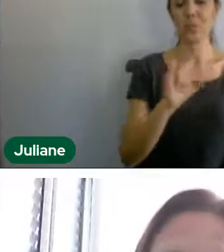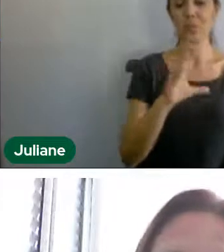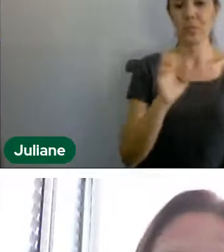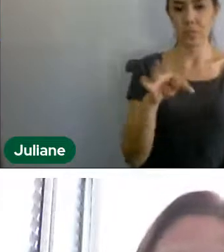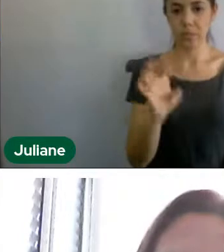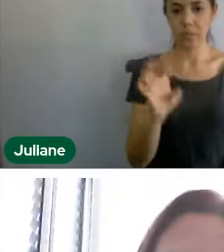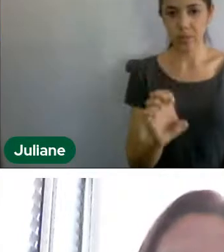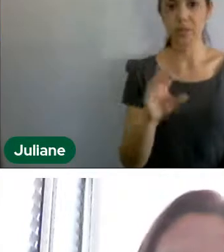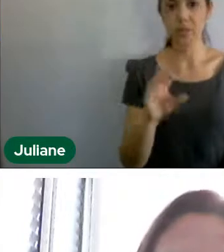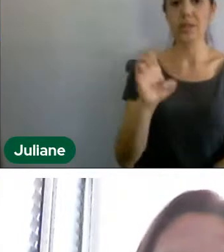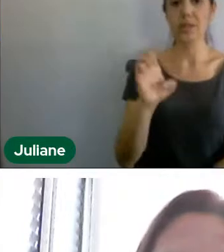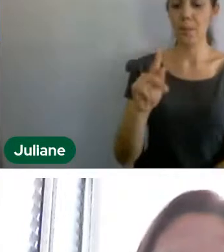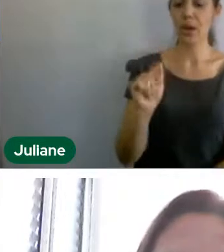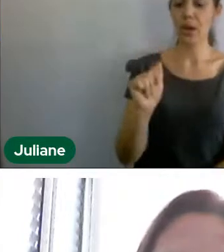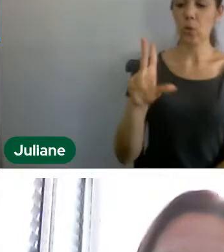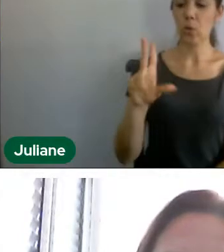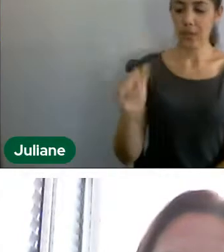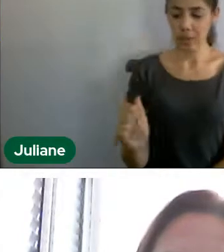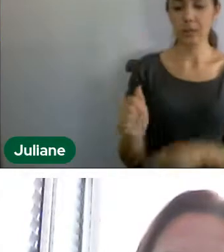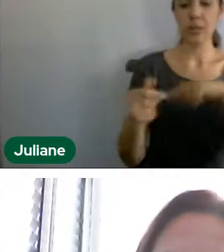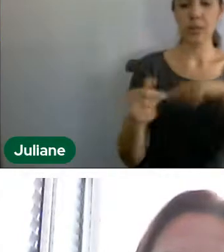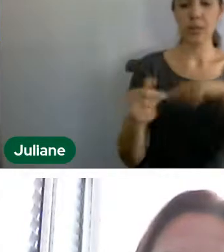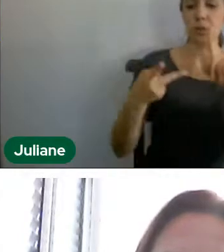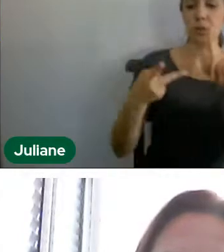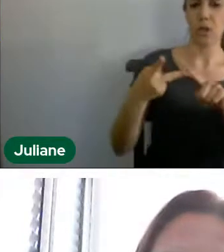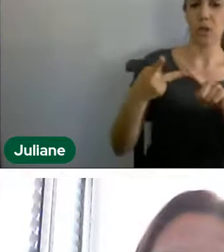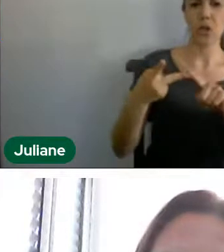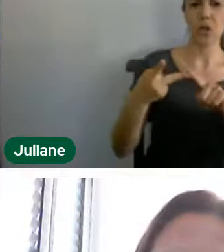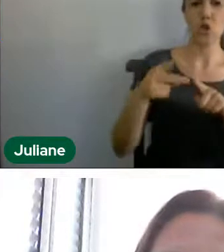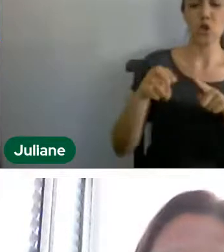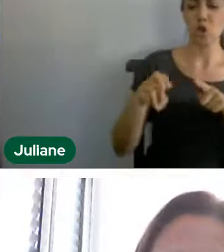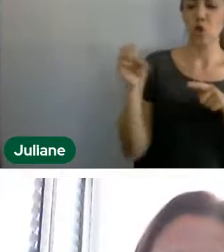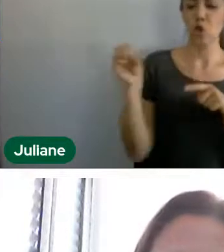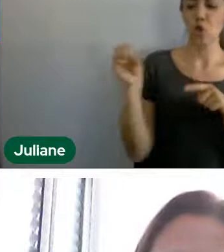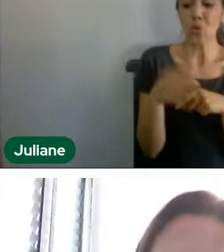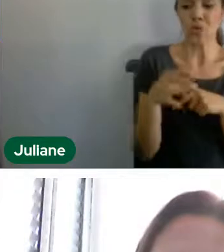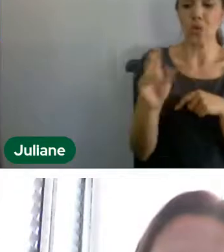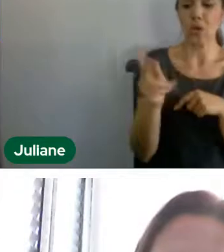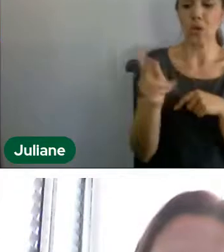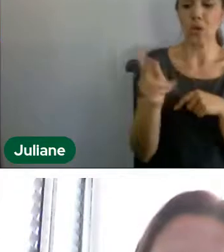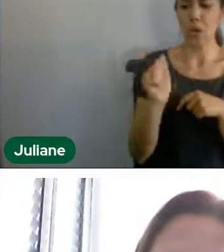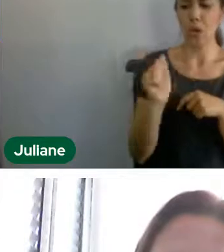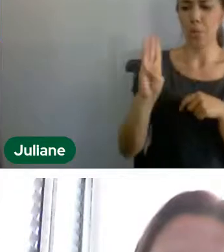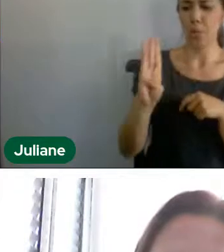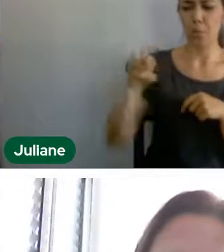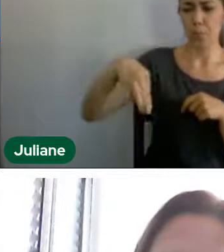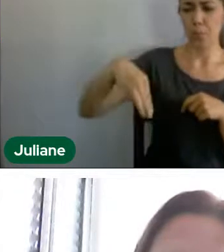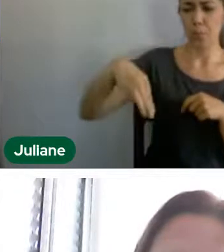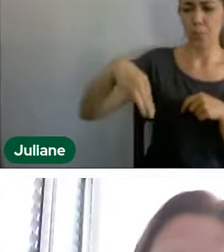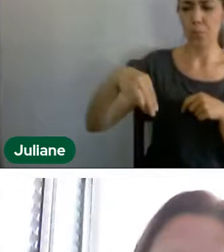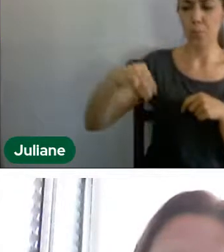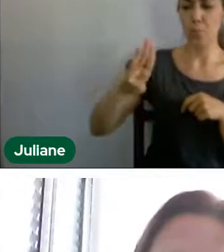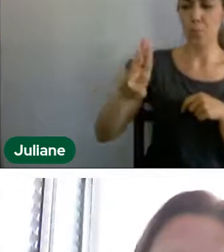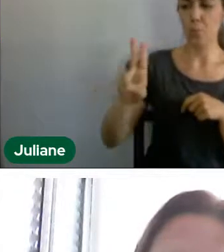totalmente urbanizada, né, até para colaborar aí com a questão da professora Dani, Dani,